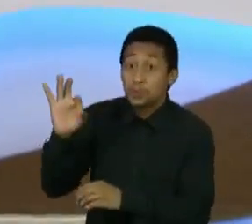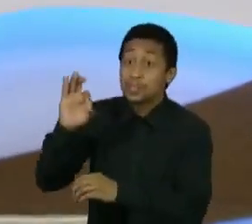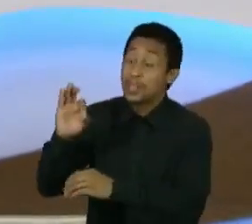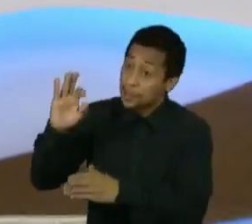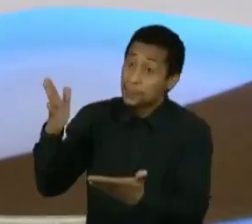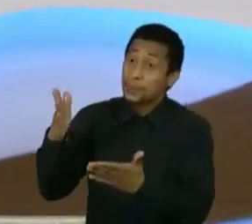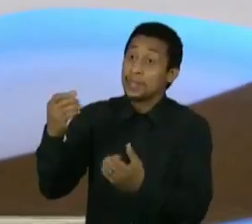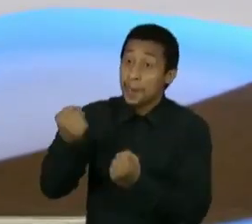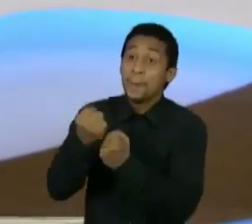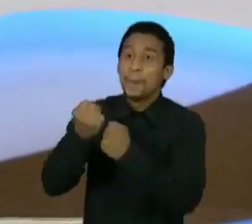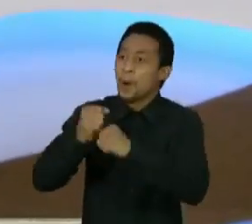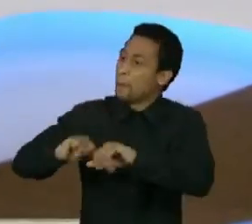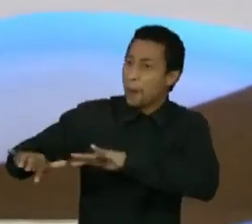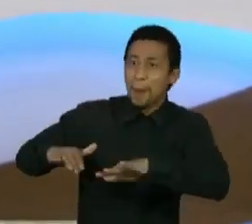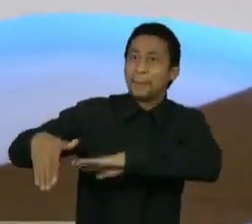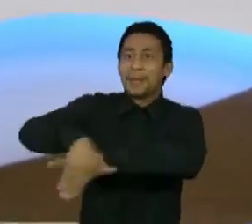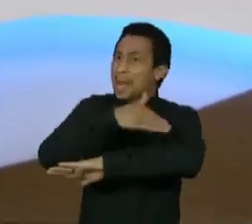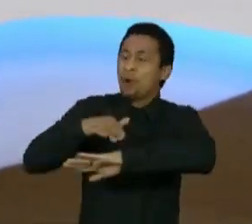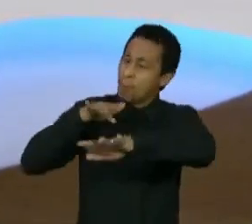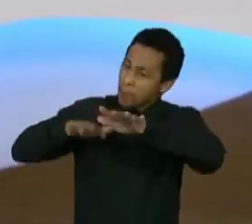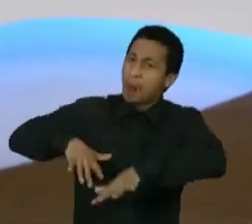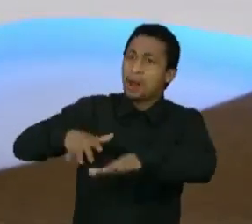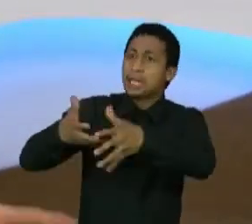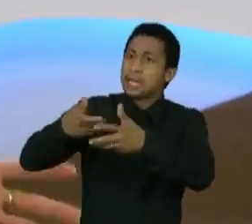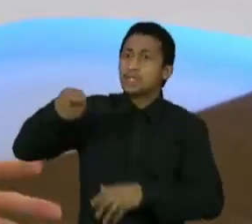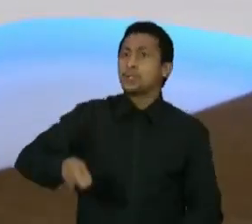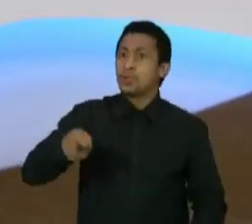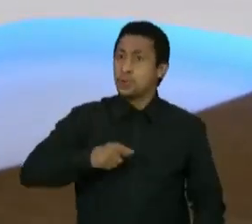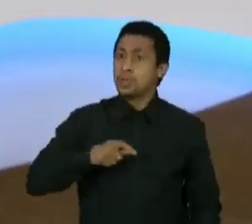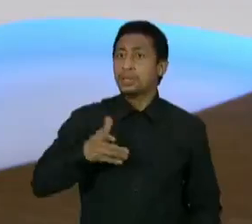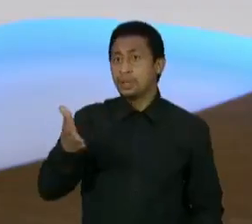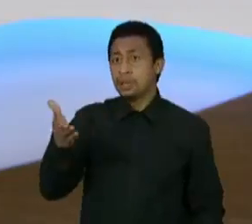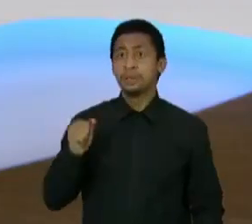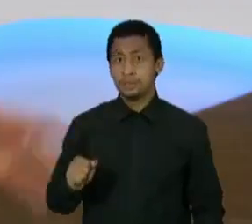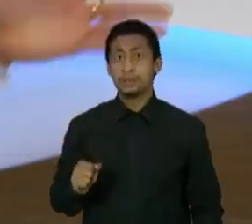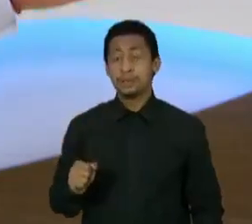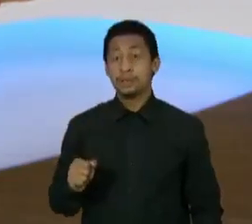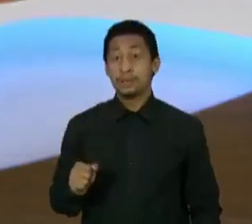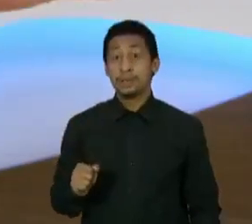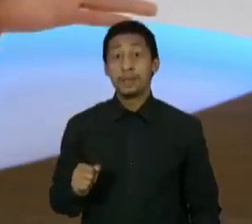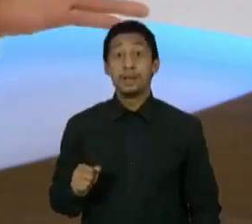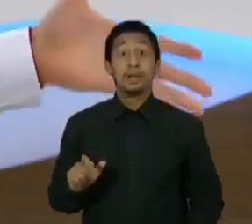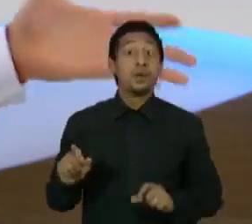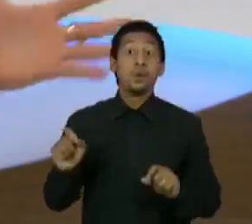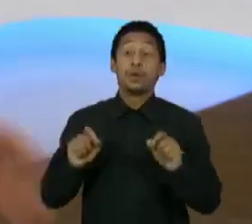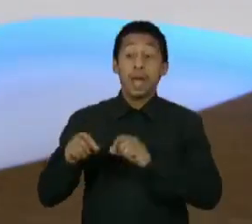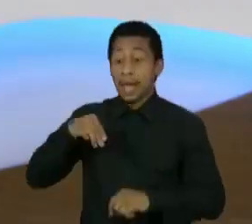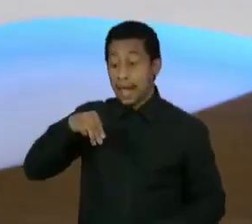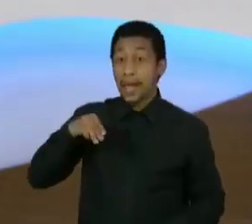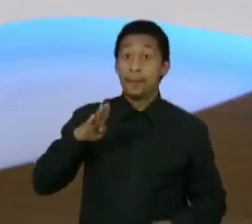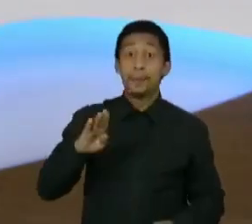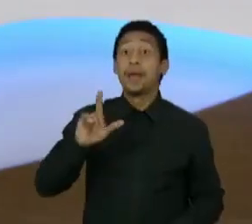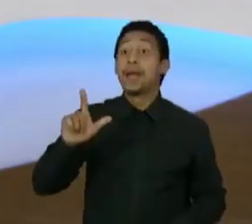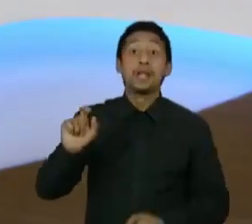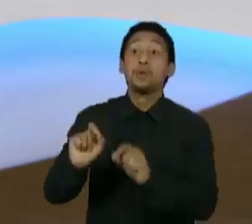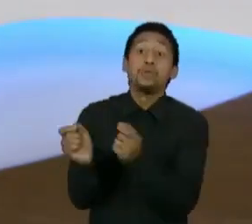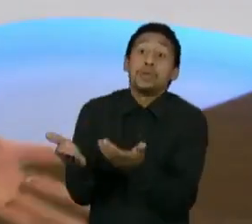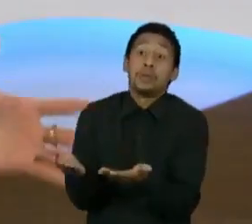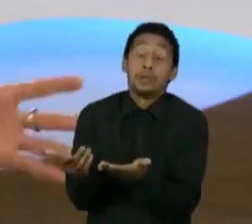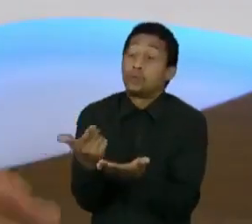vai para a rua pedir volta da ditadura. É isso que ele tem hoje em dia. O que é esse MBL hoje sem Bolsonaro?